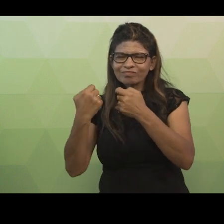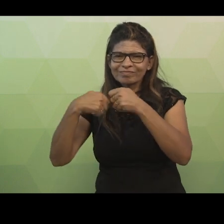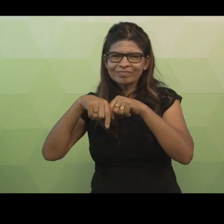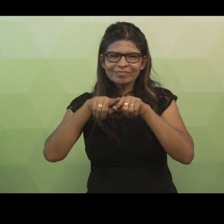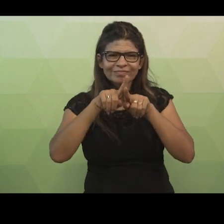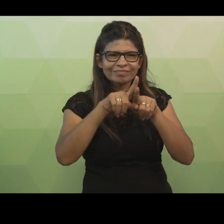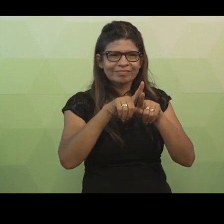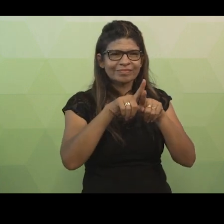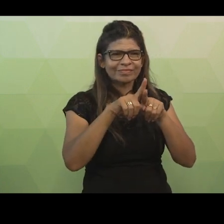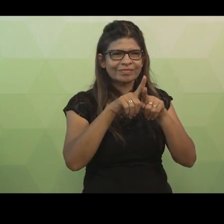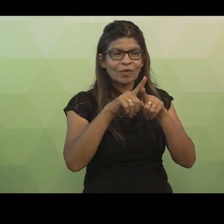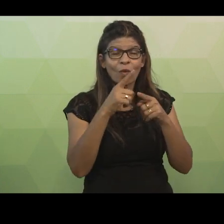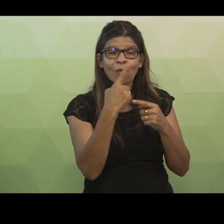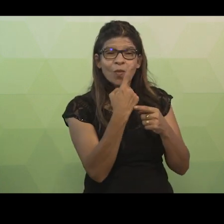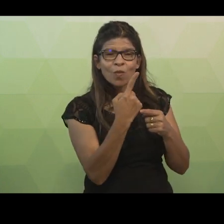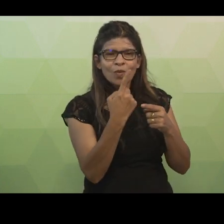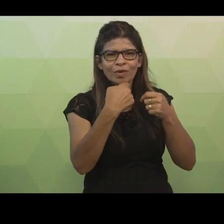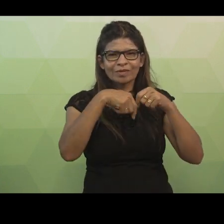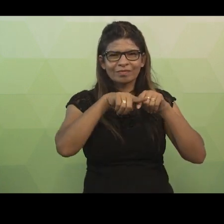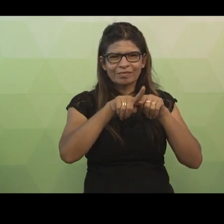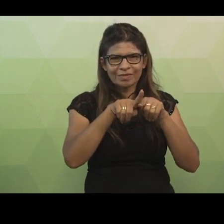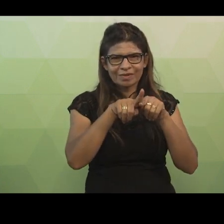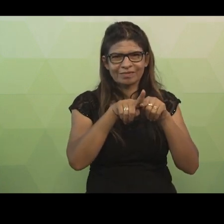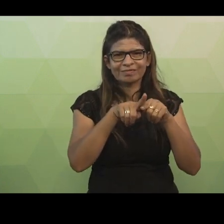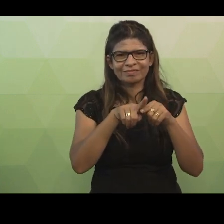a um único empréstimo por vez.